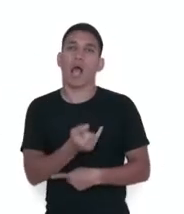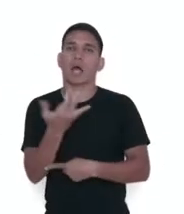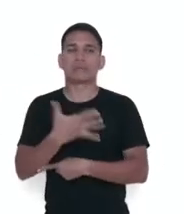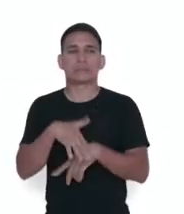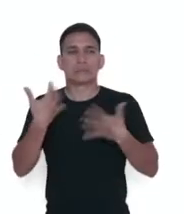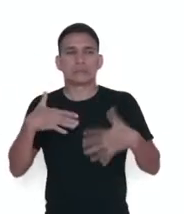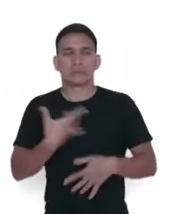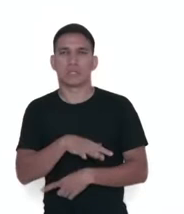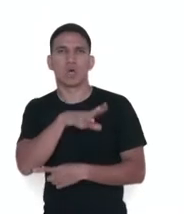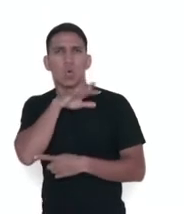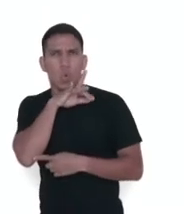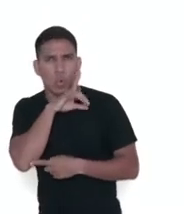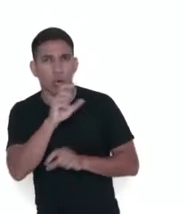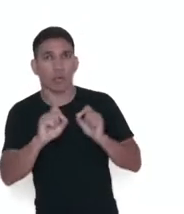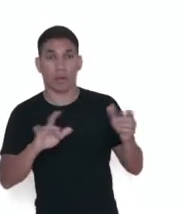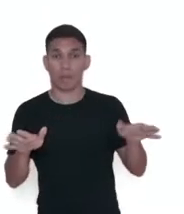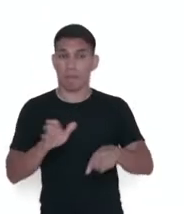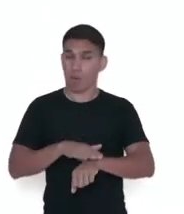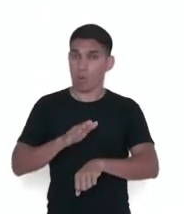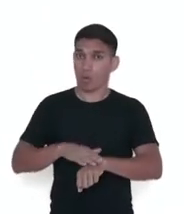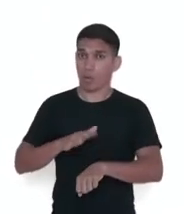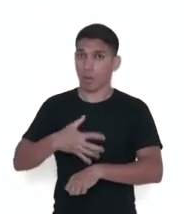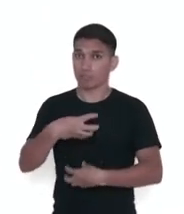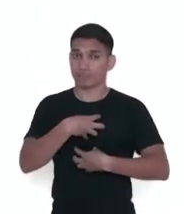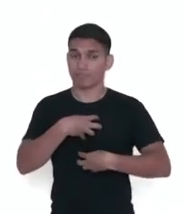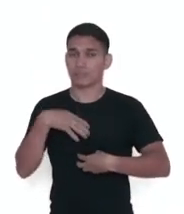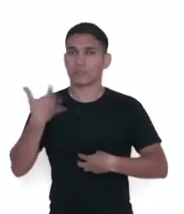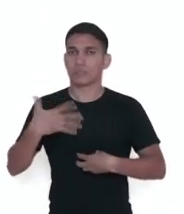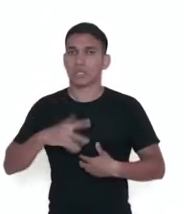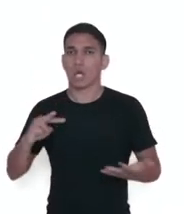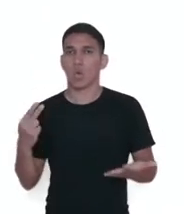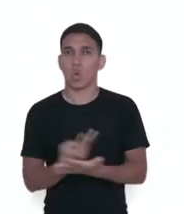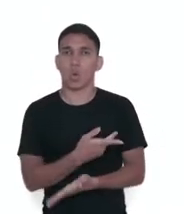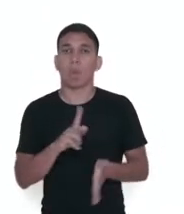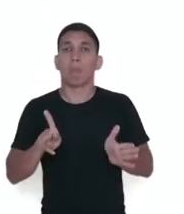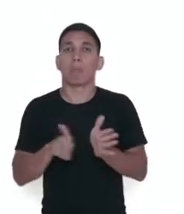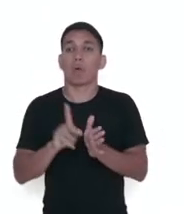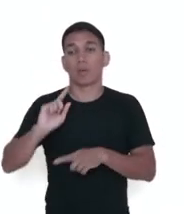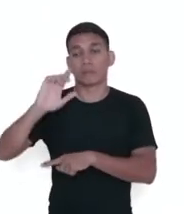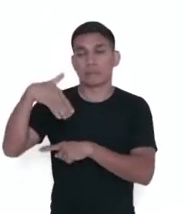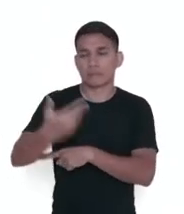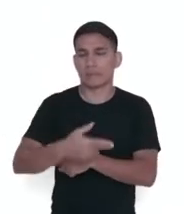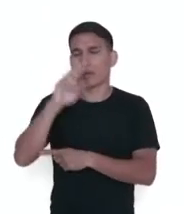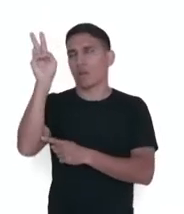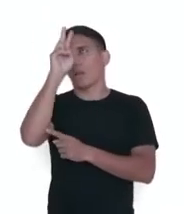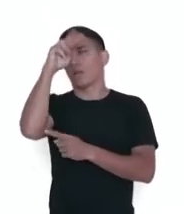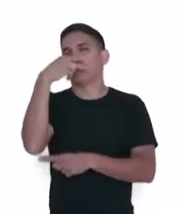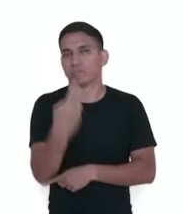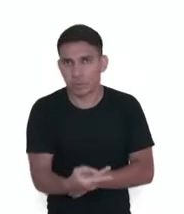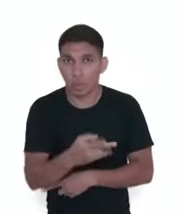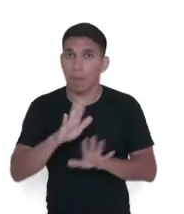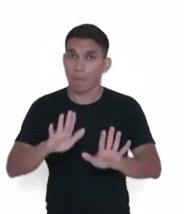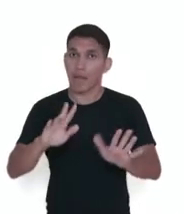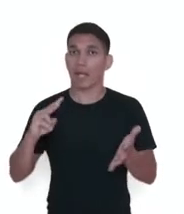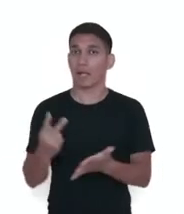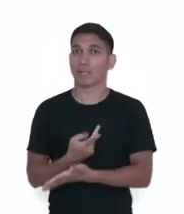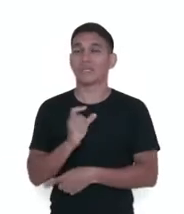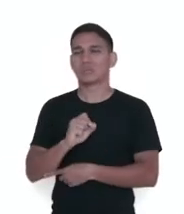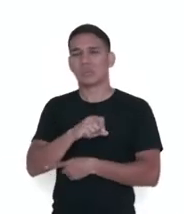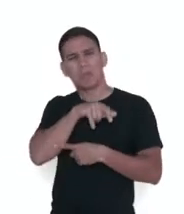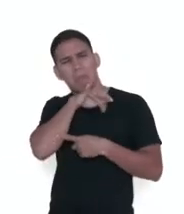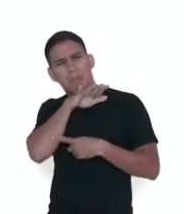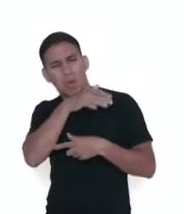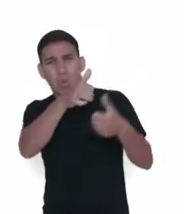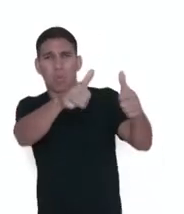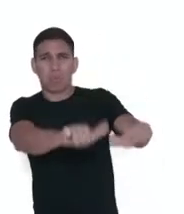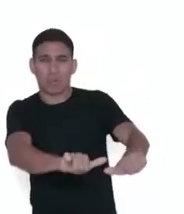Nesse instante, meu corpo sucumbiu e o desmaio tornou-se iminente. Ora, a palavra maldade magoou-me mais do que o próprio